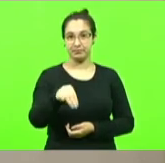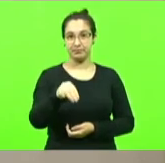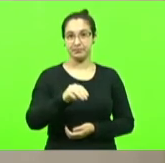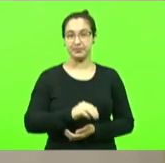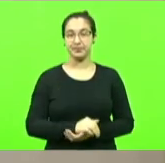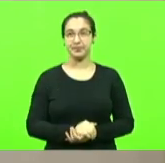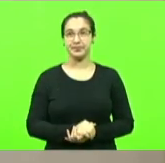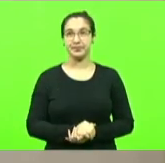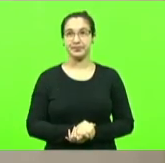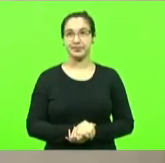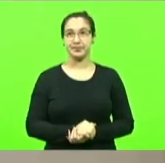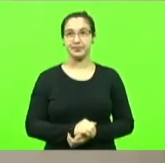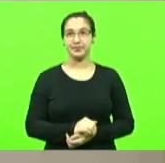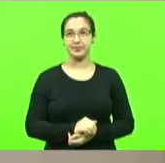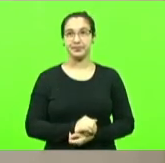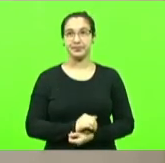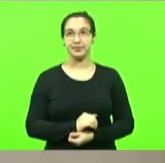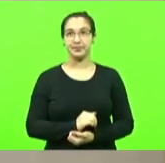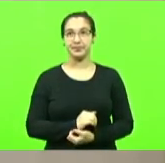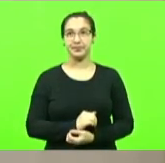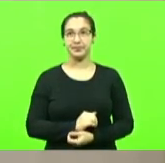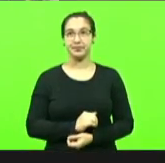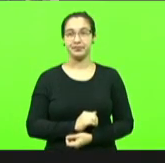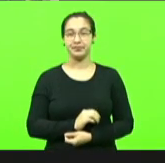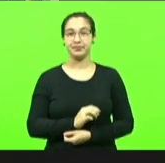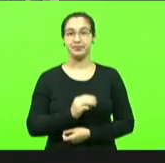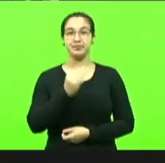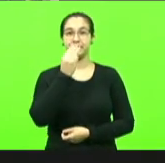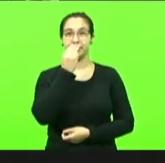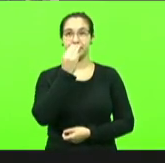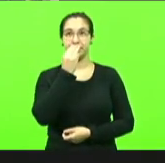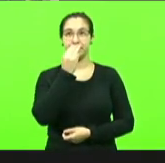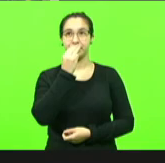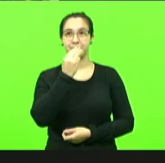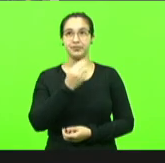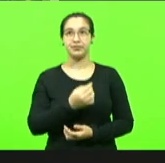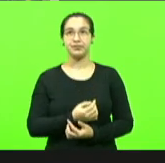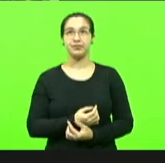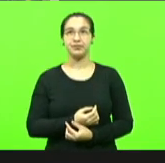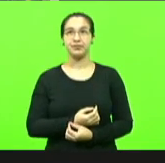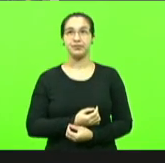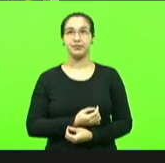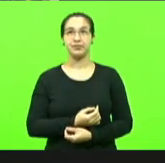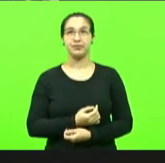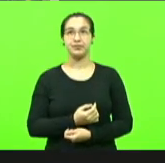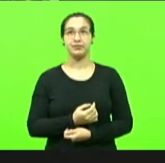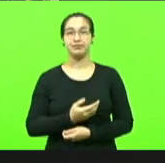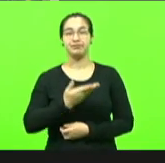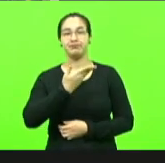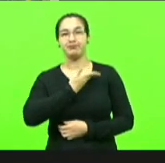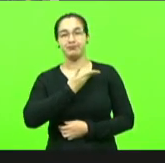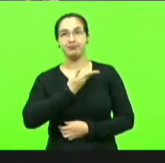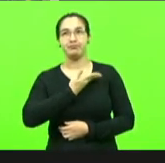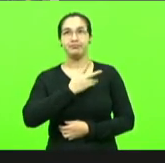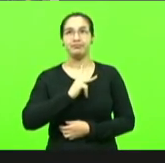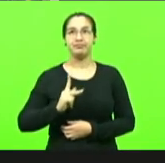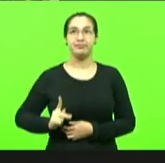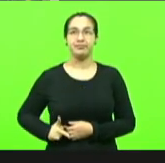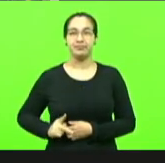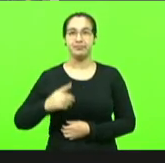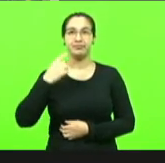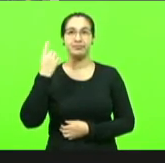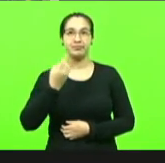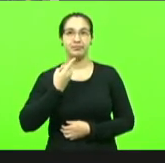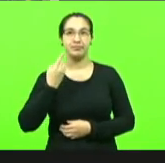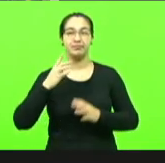deputado Mauro com a palavra o deputado Alcísio Sopelsa meu amigo caro presidente senhores deputados